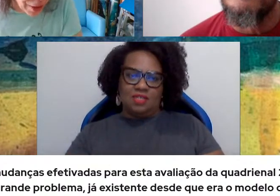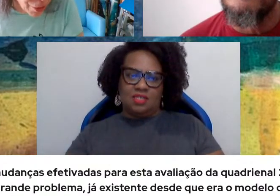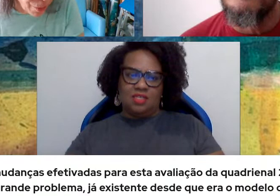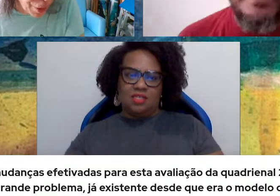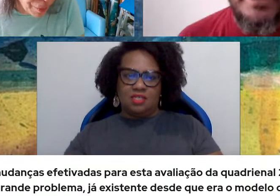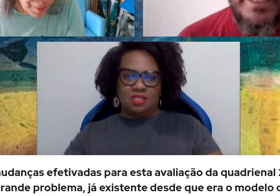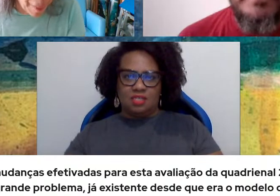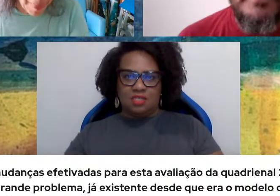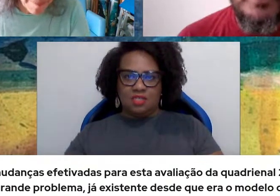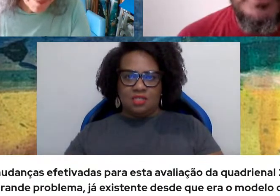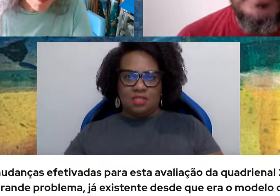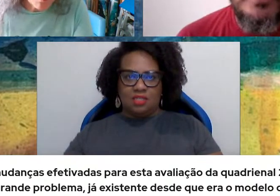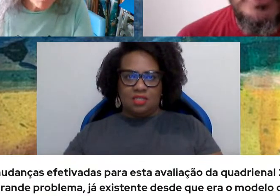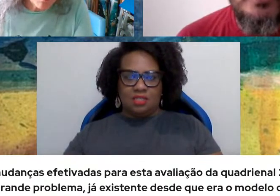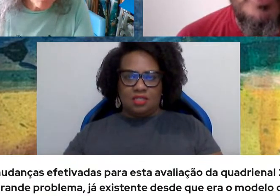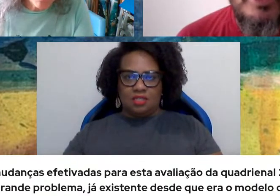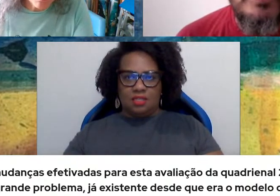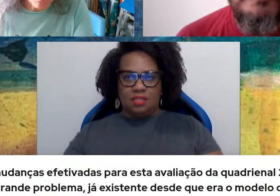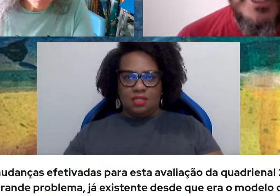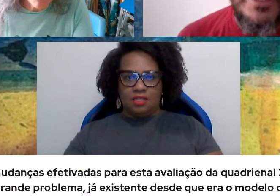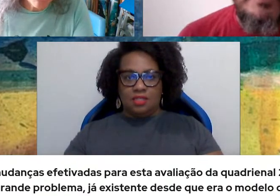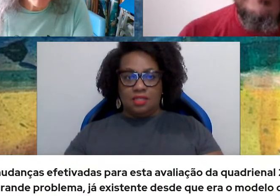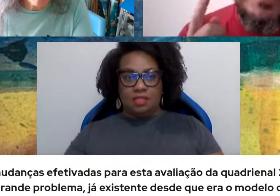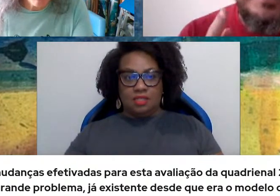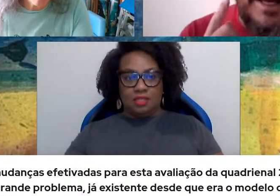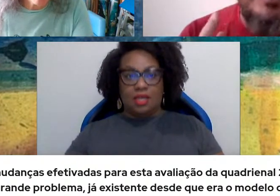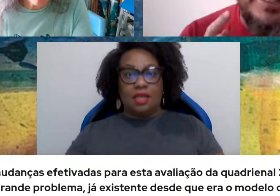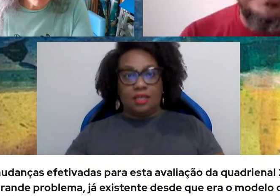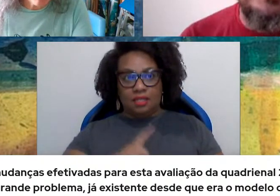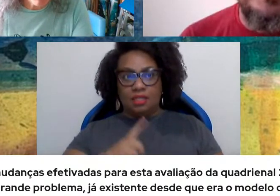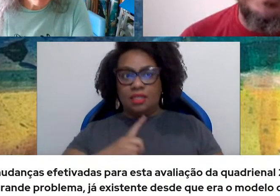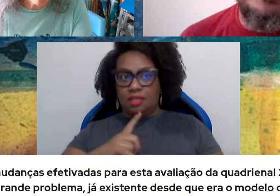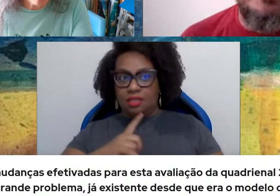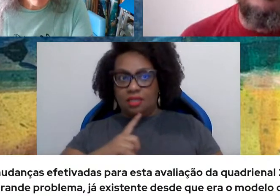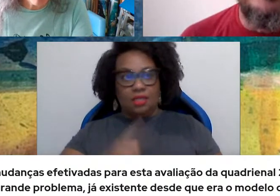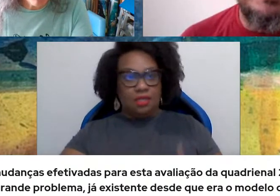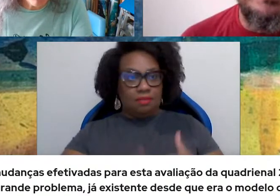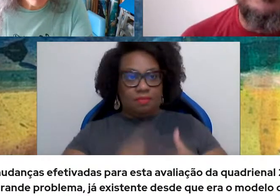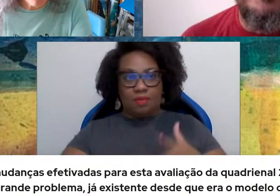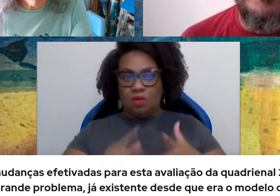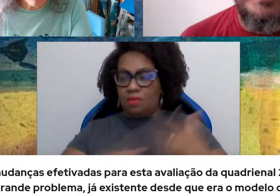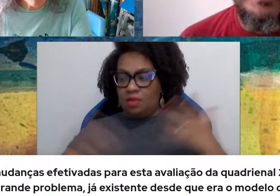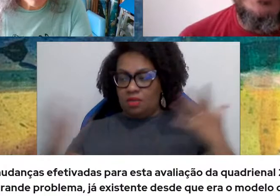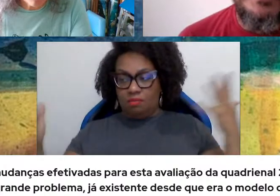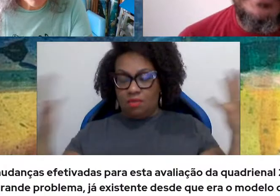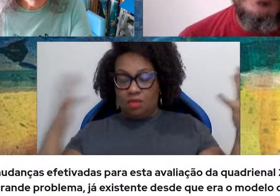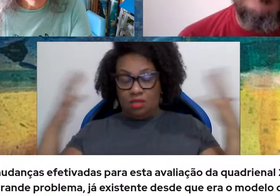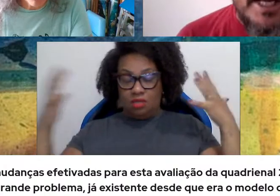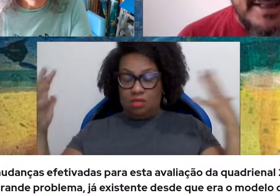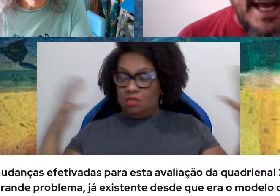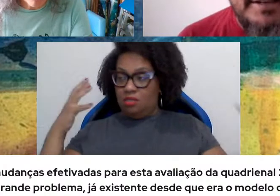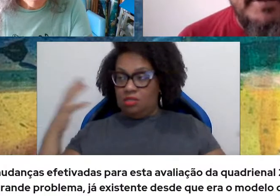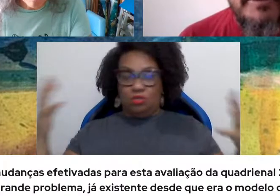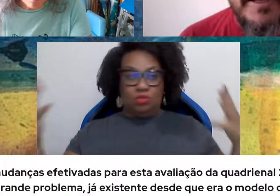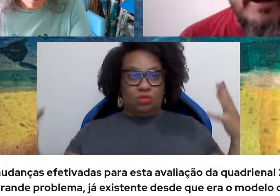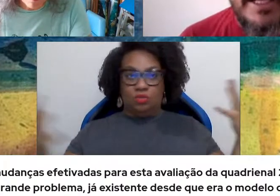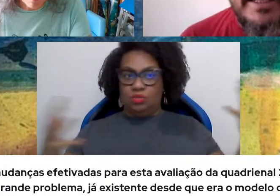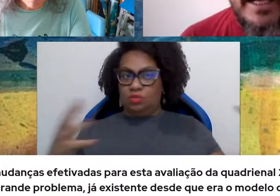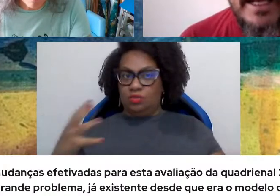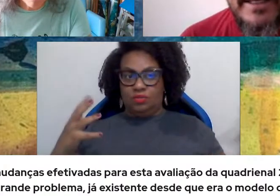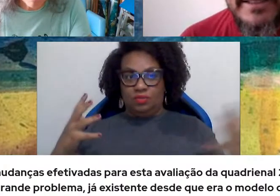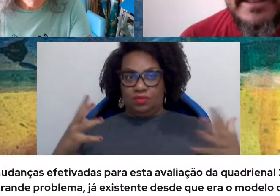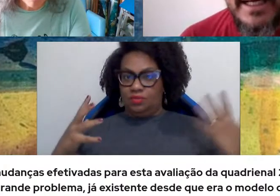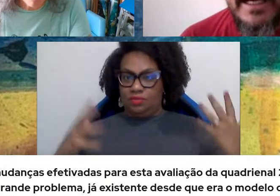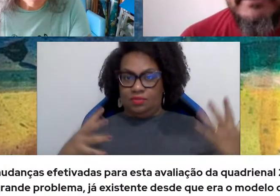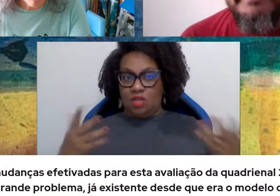A gente ainda está no olho do furacão e ele está rodando, né? Então, assim, hoje à tarde vai ser o final